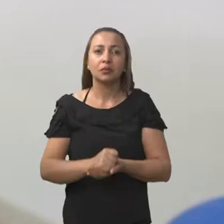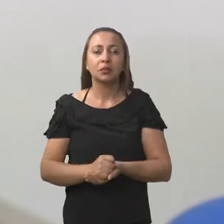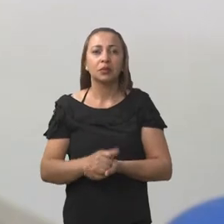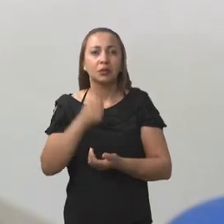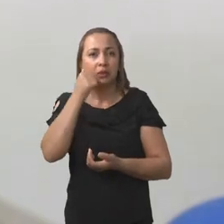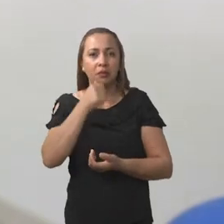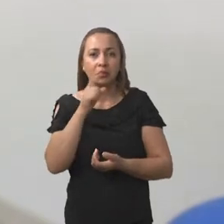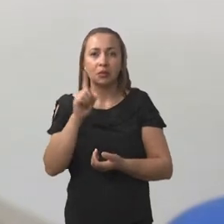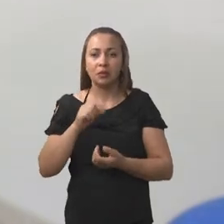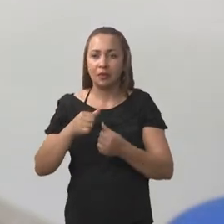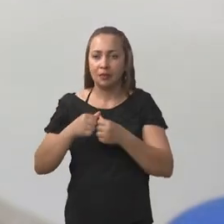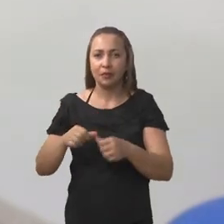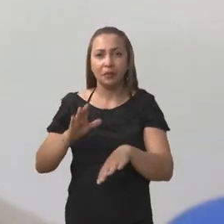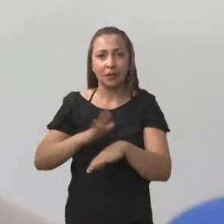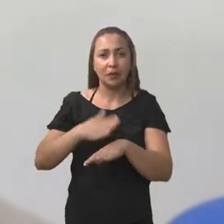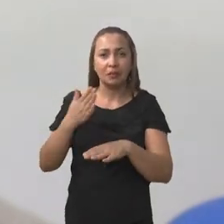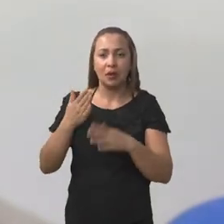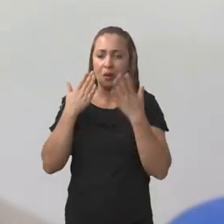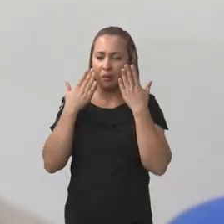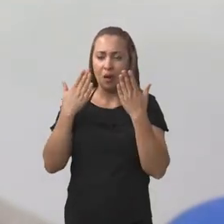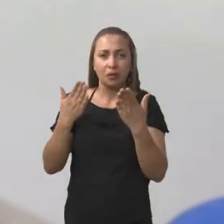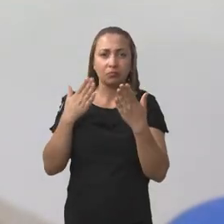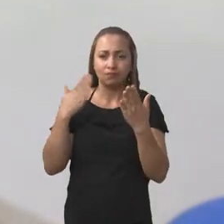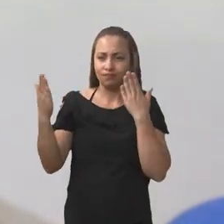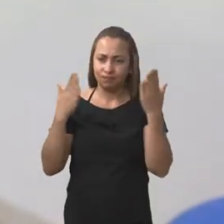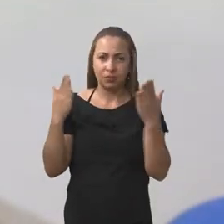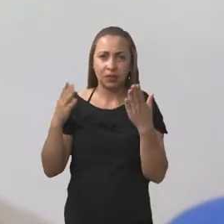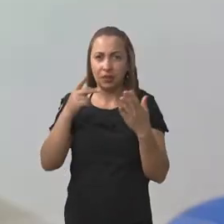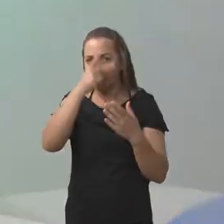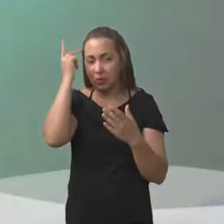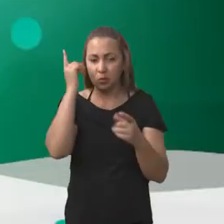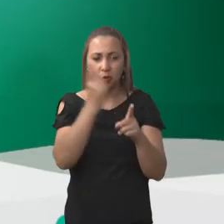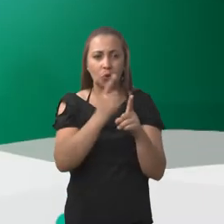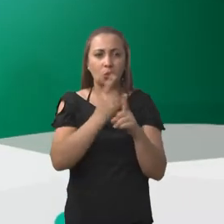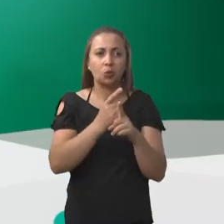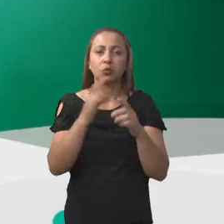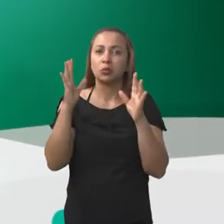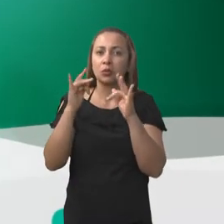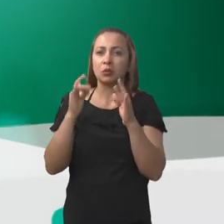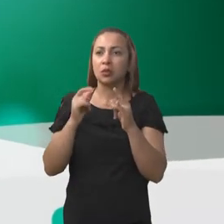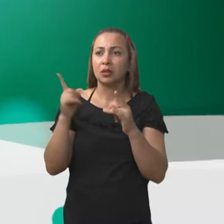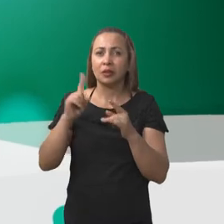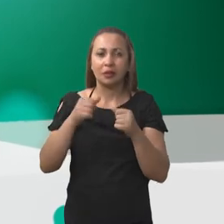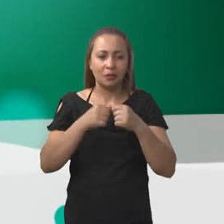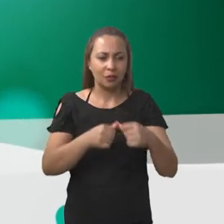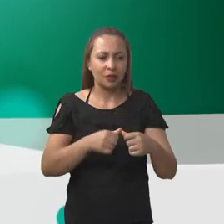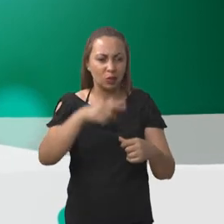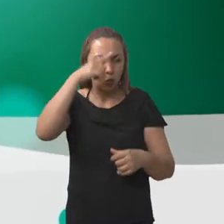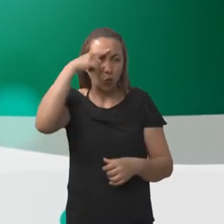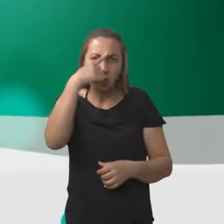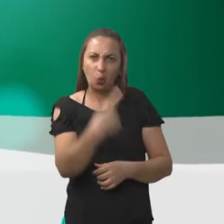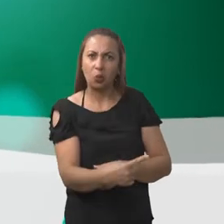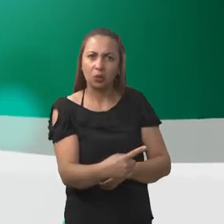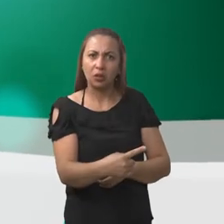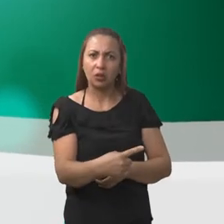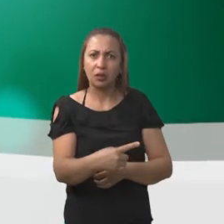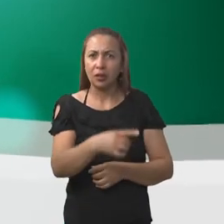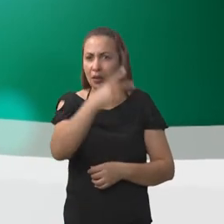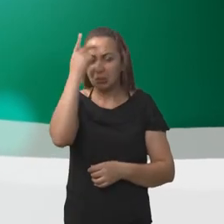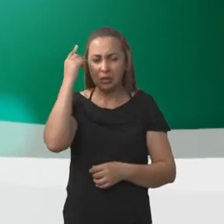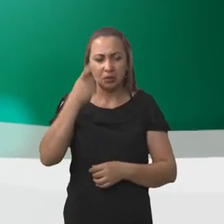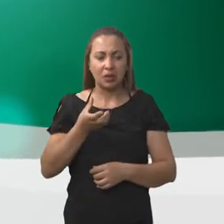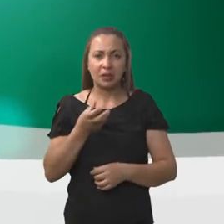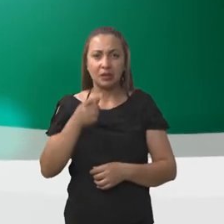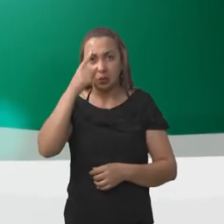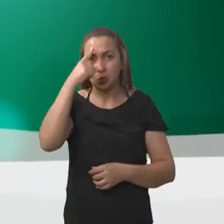pessoa não... Fica, assim, mais uma comparação. A pessoa arruma uma pessoa, né? A pessoa não fica sendo dono, assim, quando a pessoa quer